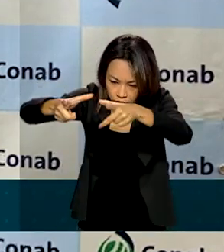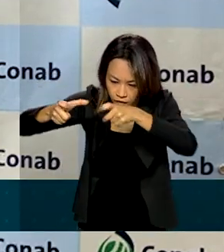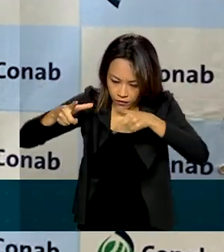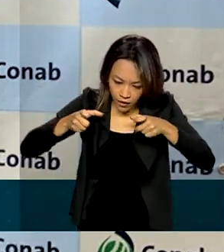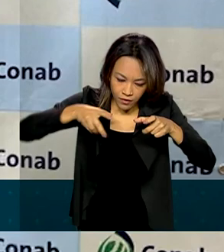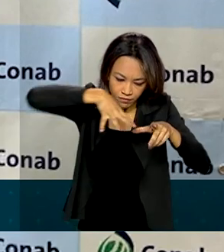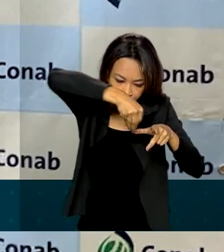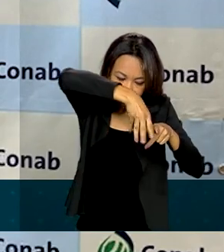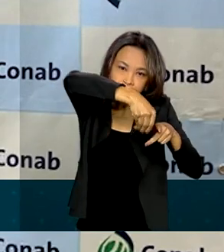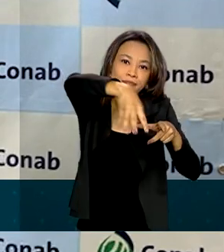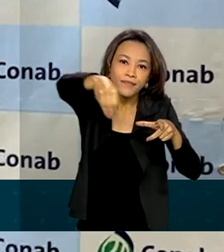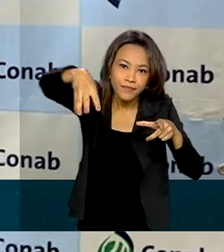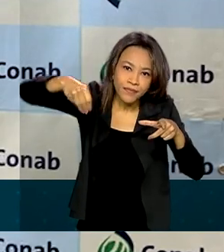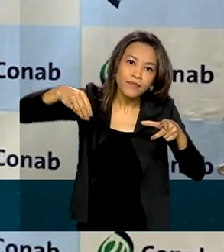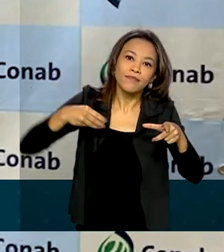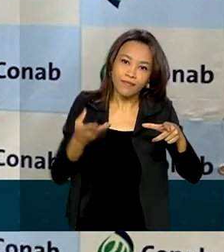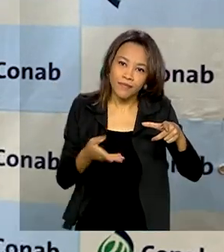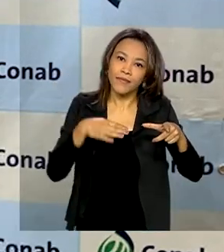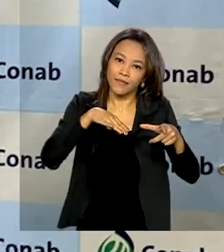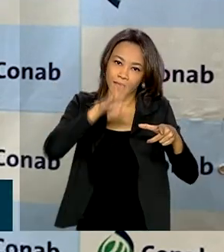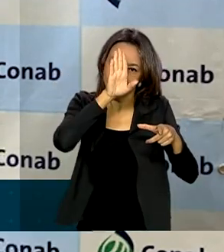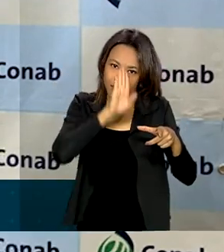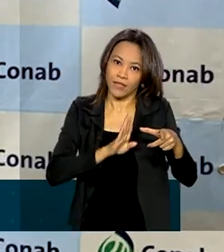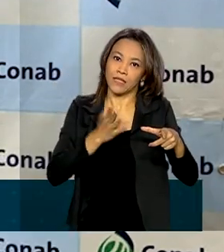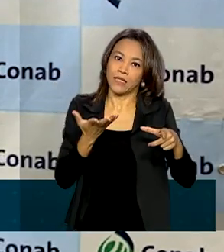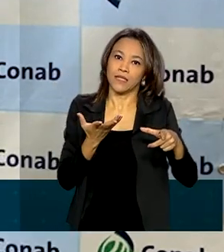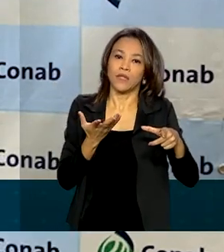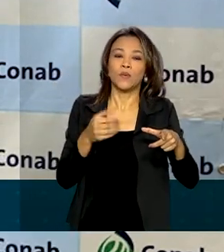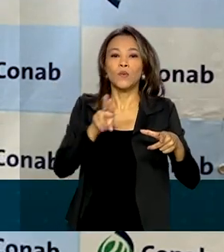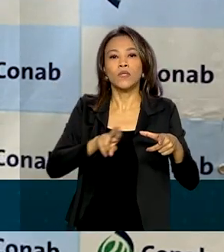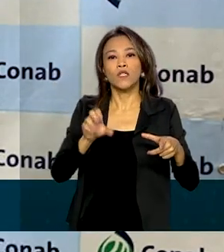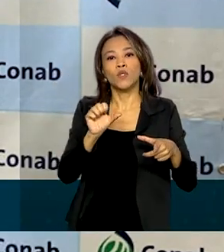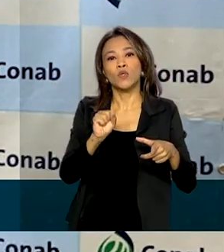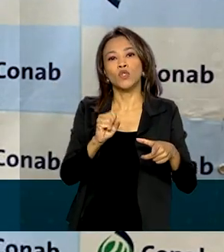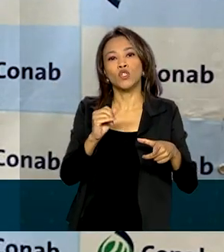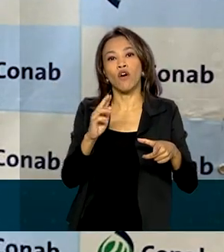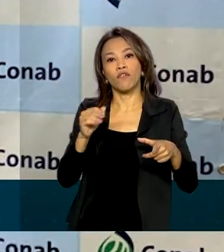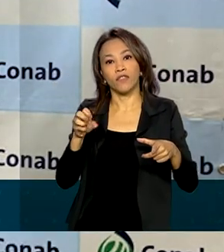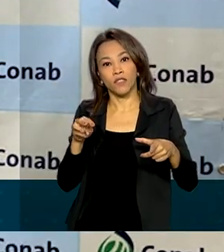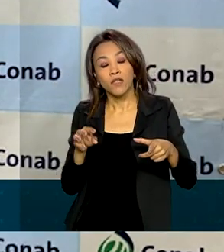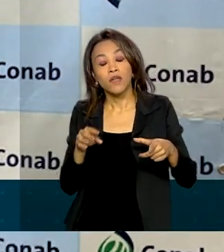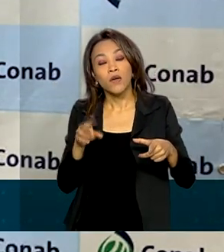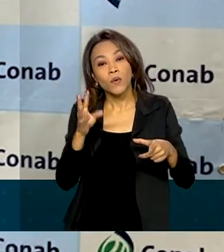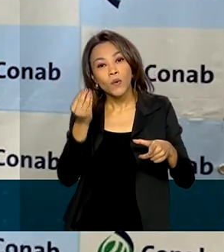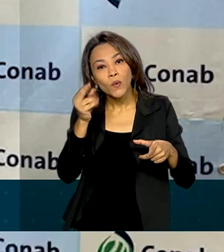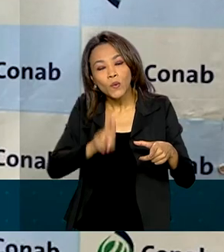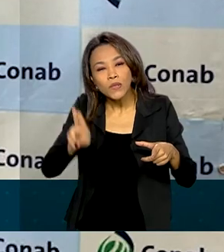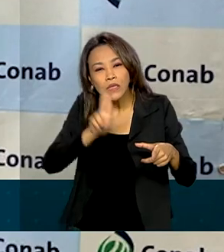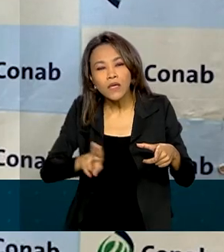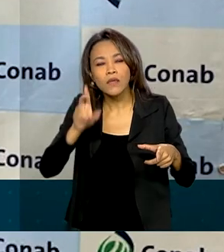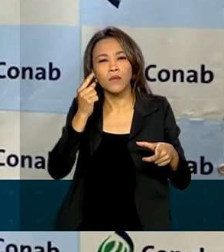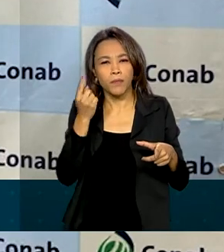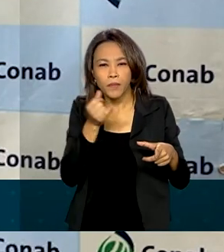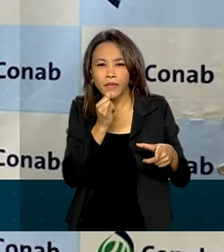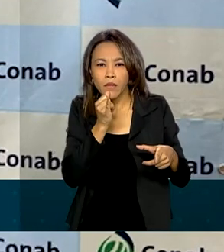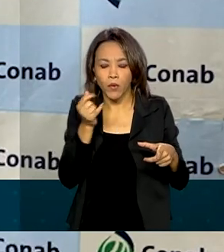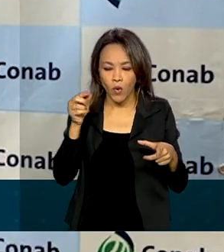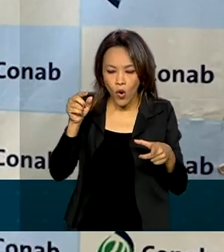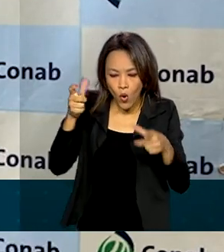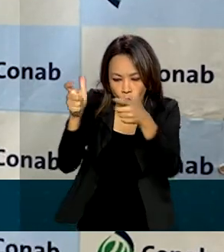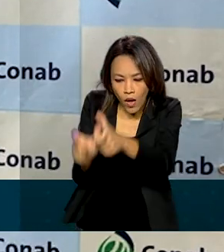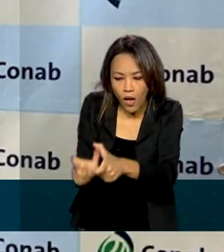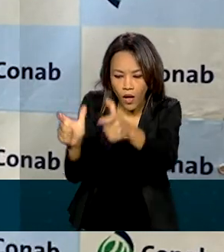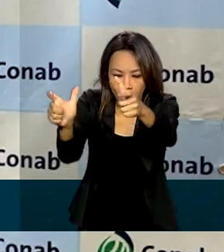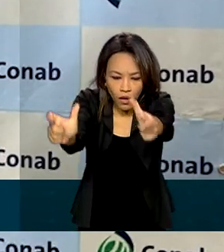e softwares gratuitos também, por meio de amostragens. Serão sorteados pontos que serão